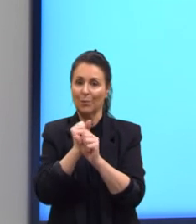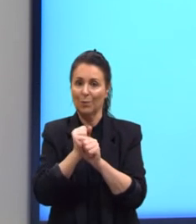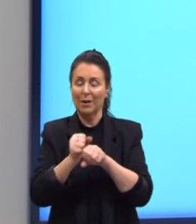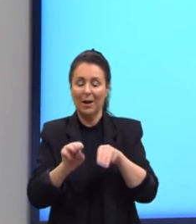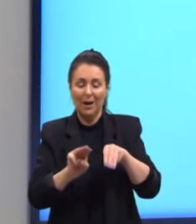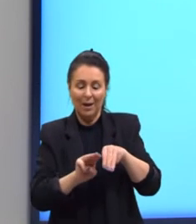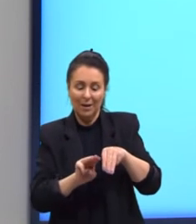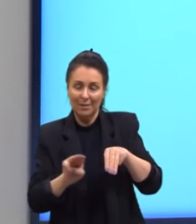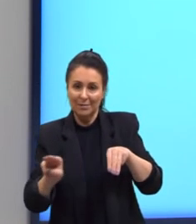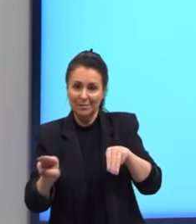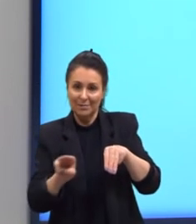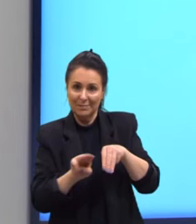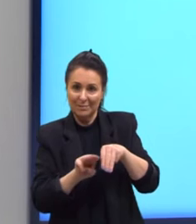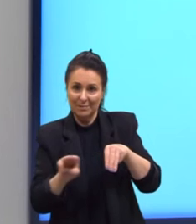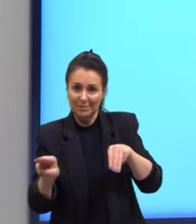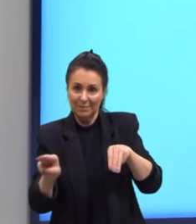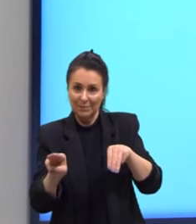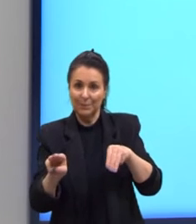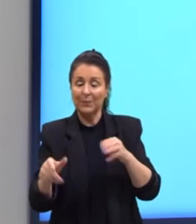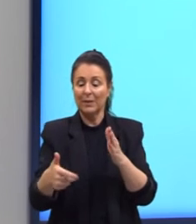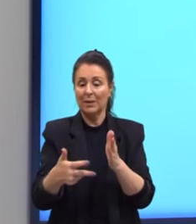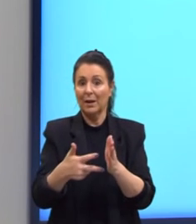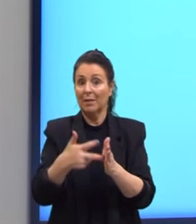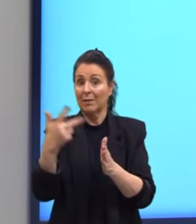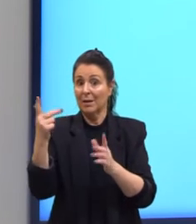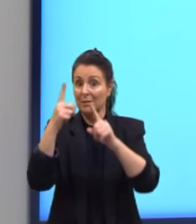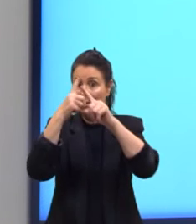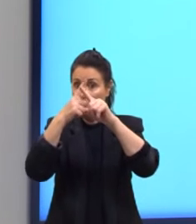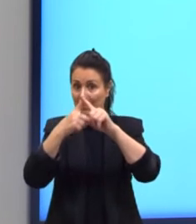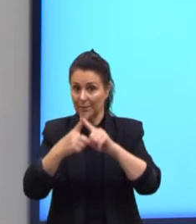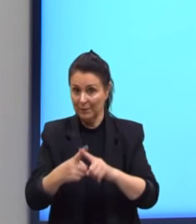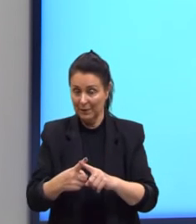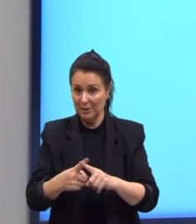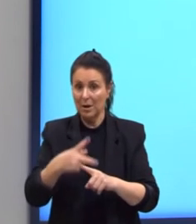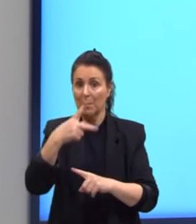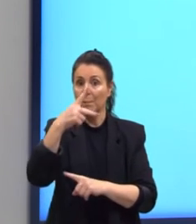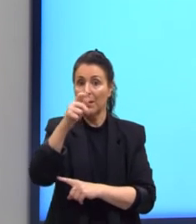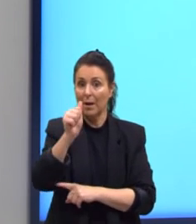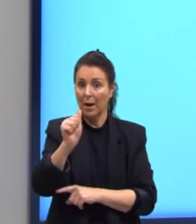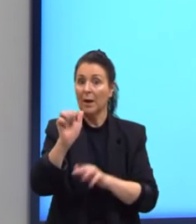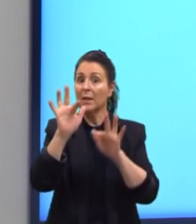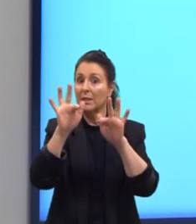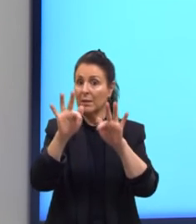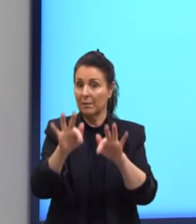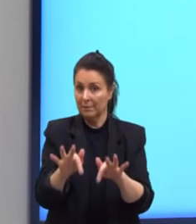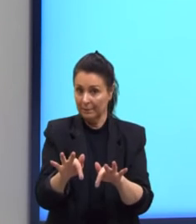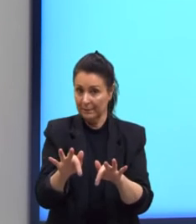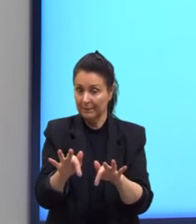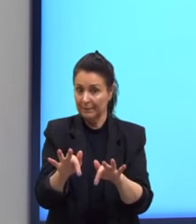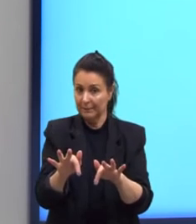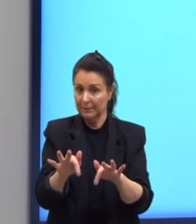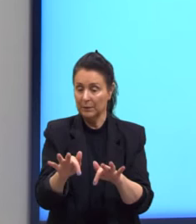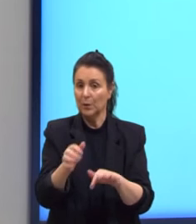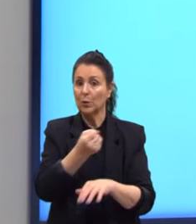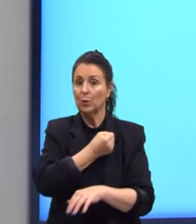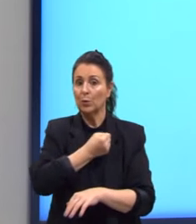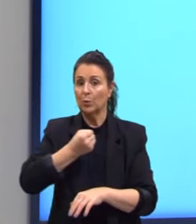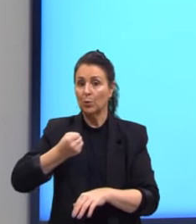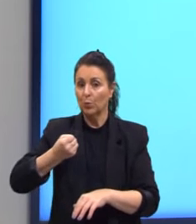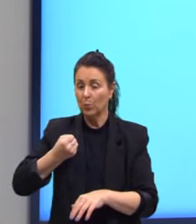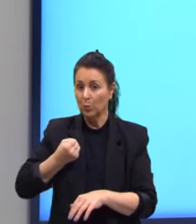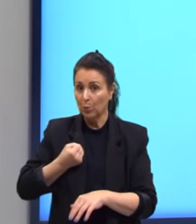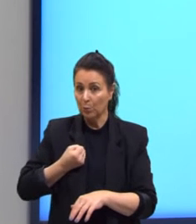A nossa terceira propriedade então em uma PA finita ou seja com o número de